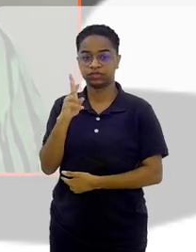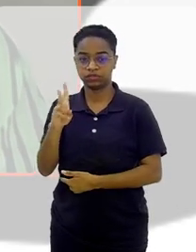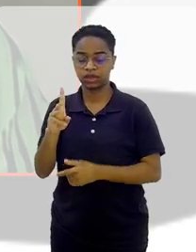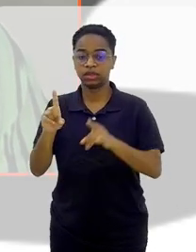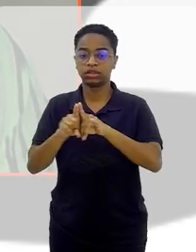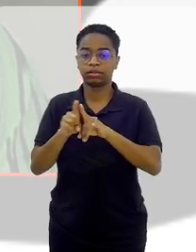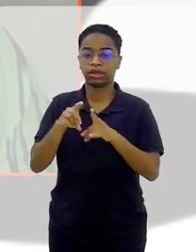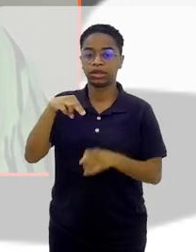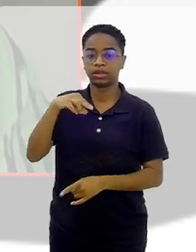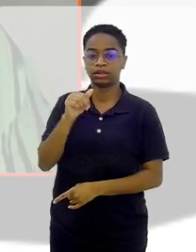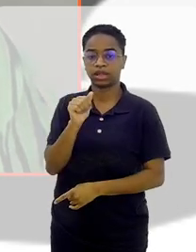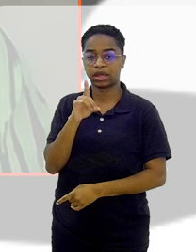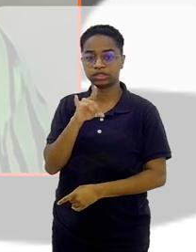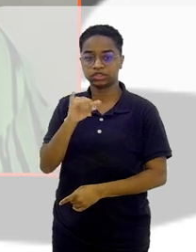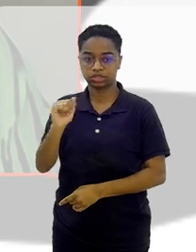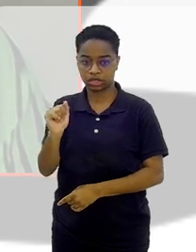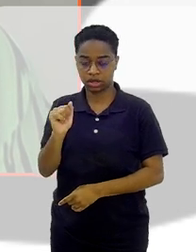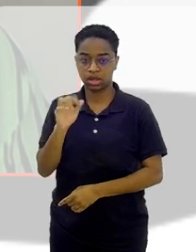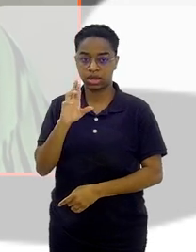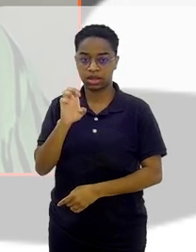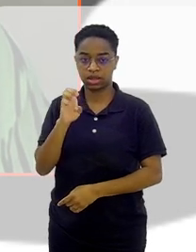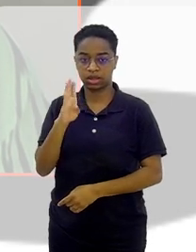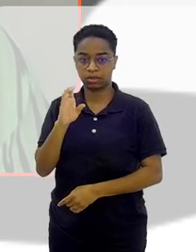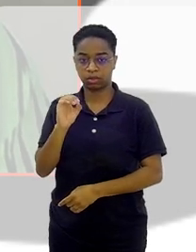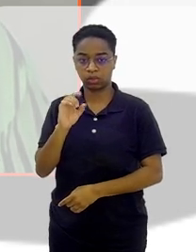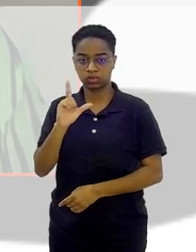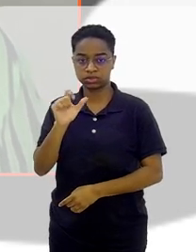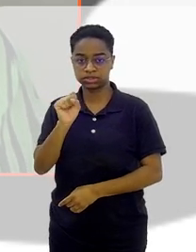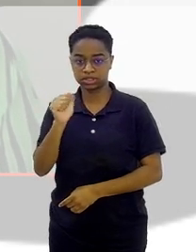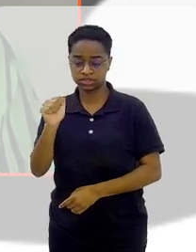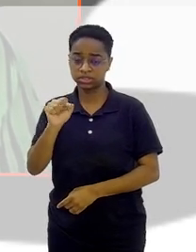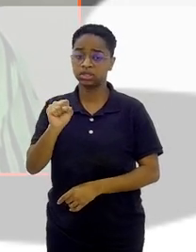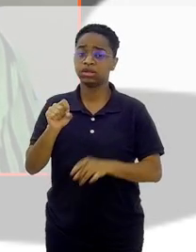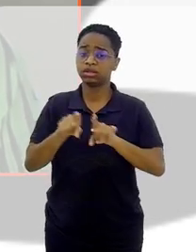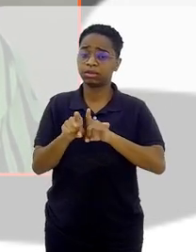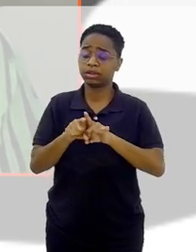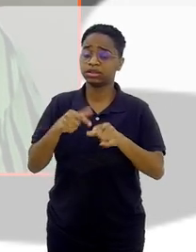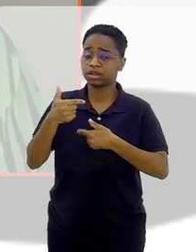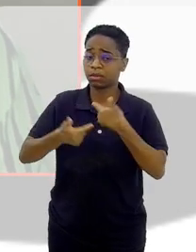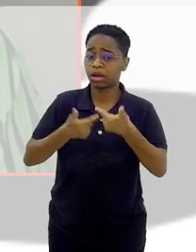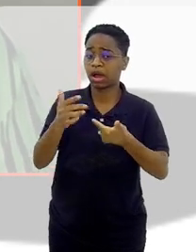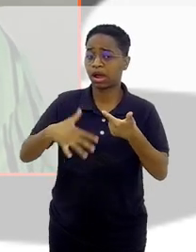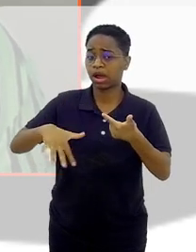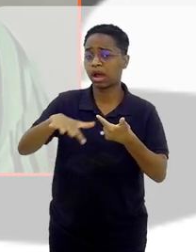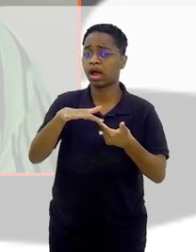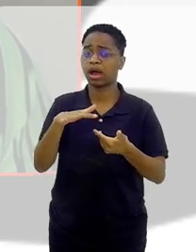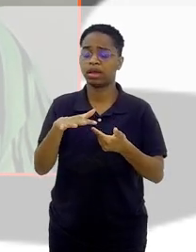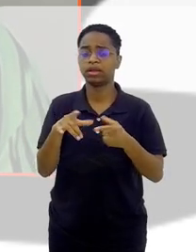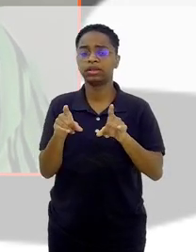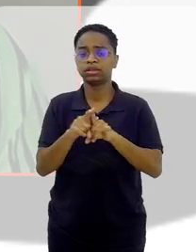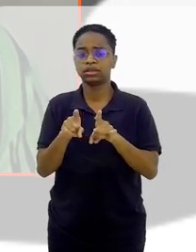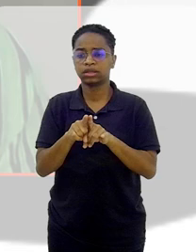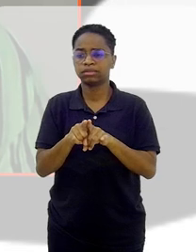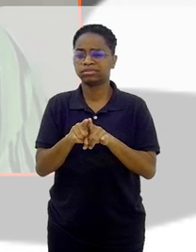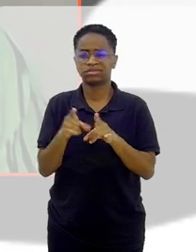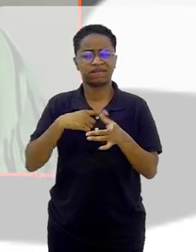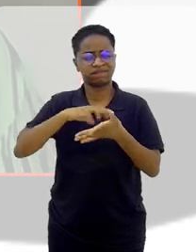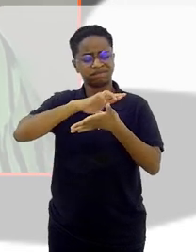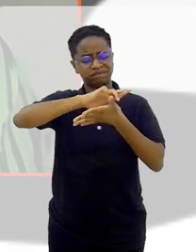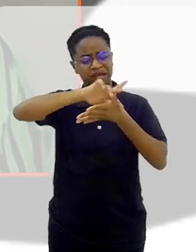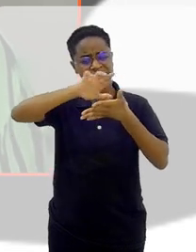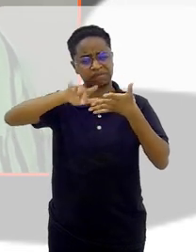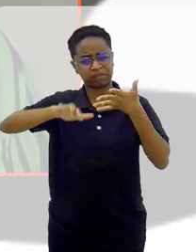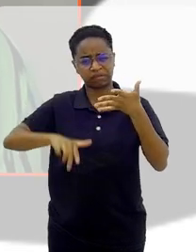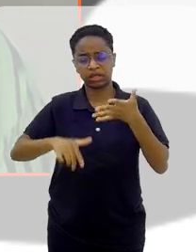a Nádia Rebouça, que é uma das percursoras nessa área, né? Nossa, é uma infinidade